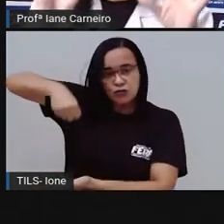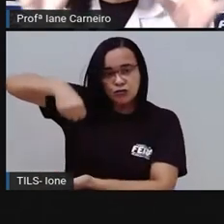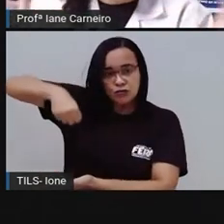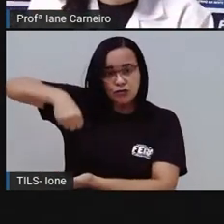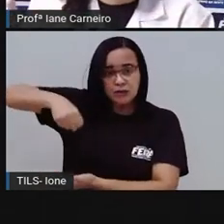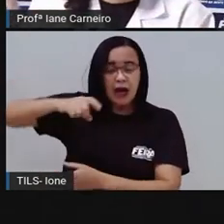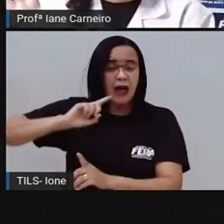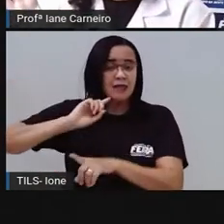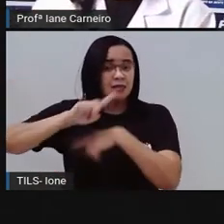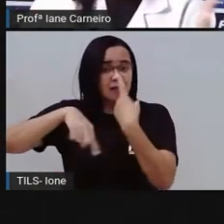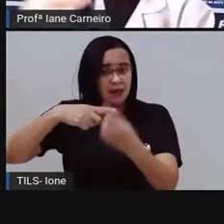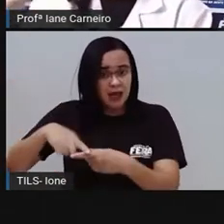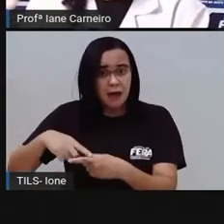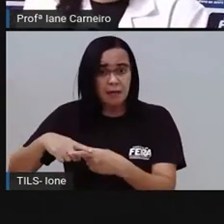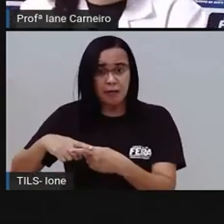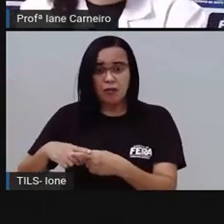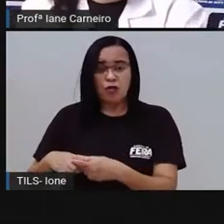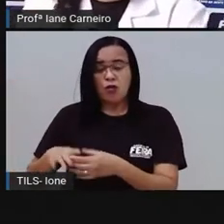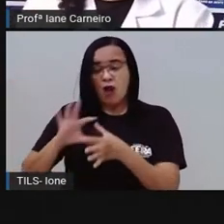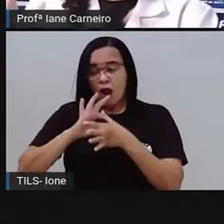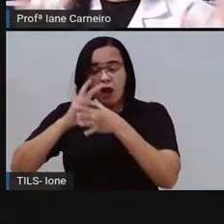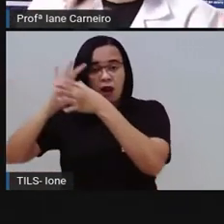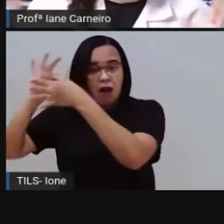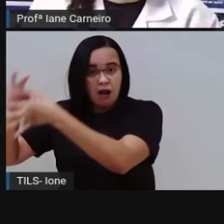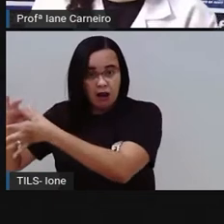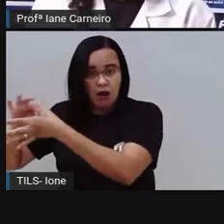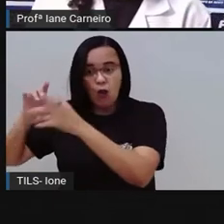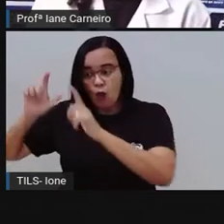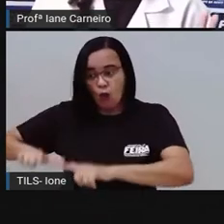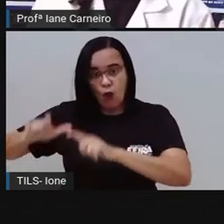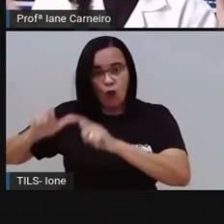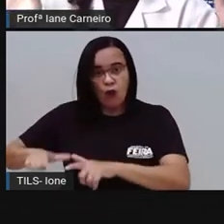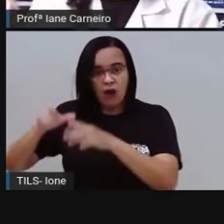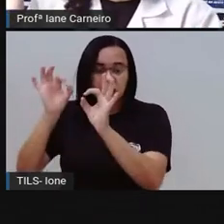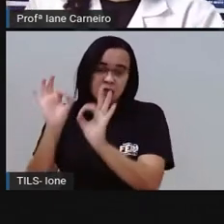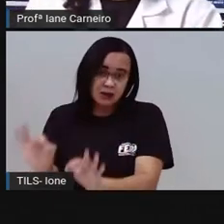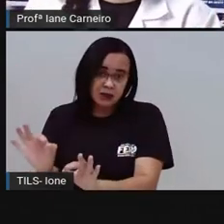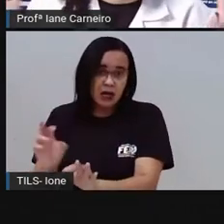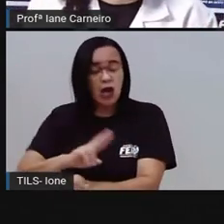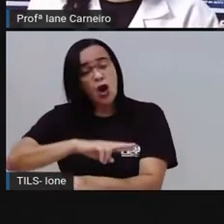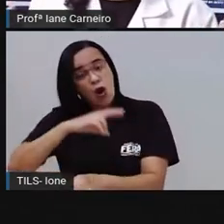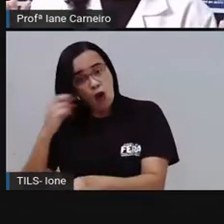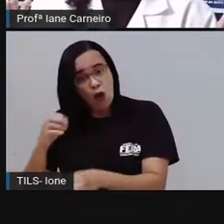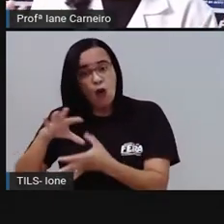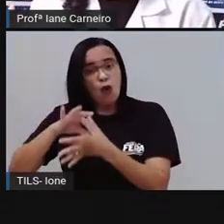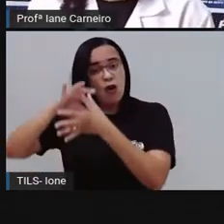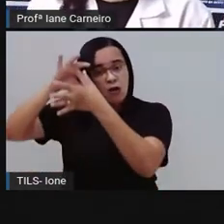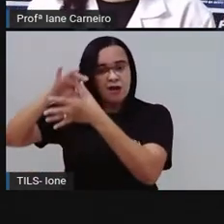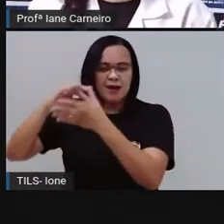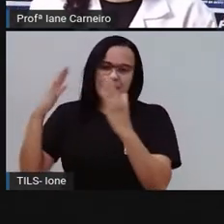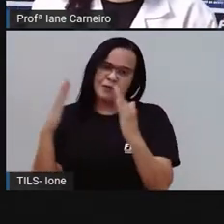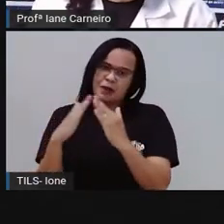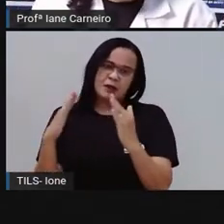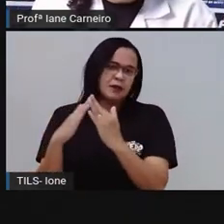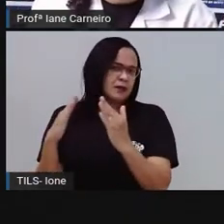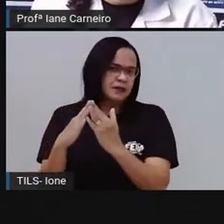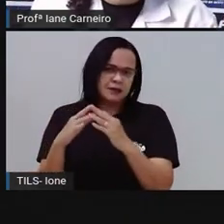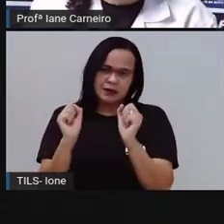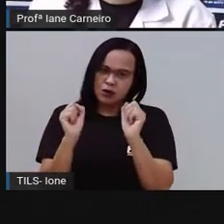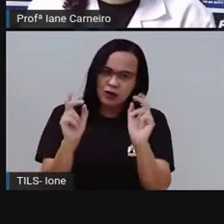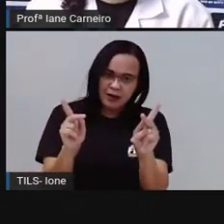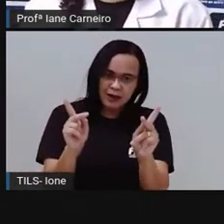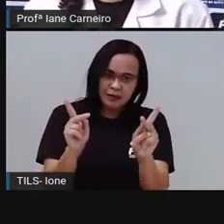casa, você lá na praia mesmo, você procura a lixeira adequada, né? Para você colocar o lixinho no lugar certo. Beleza?